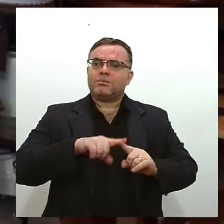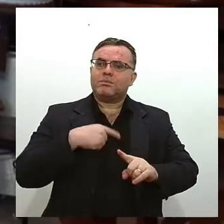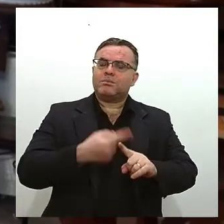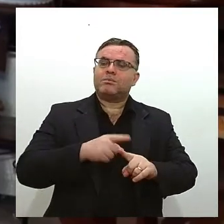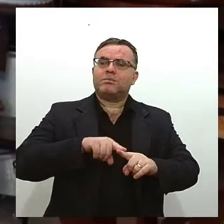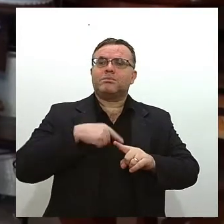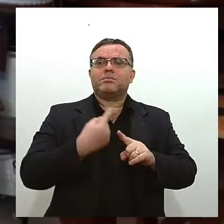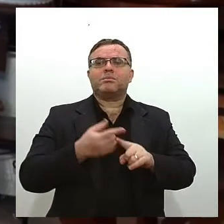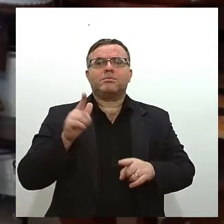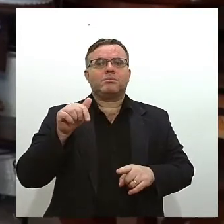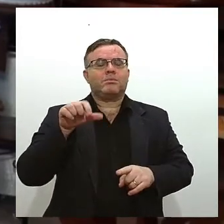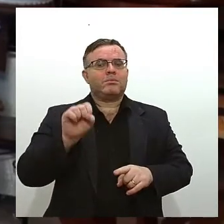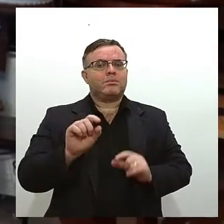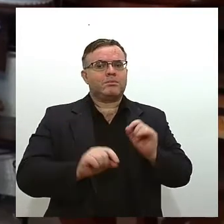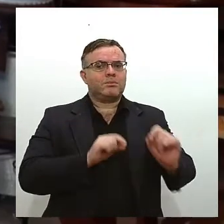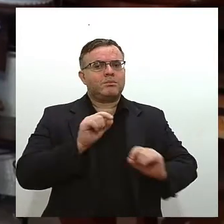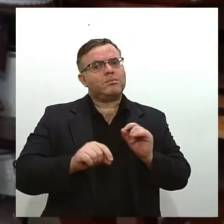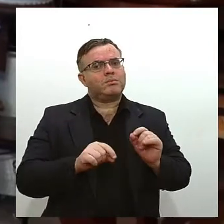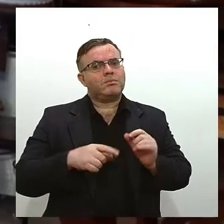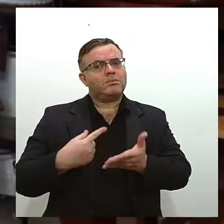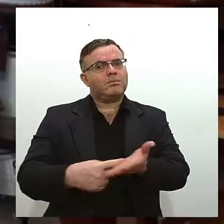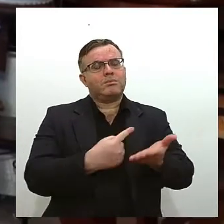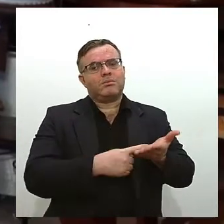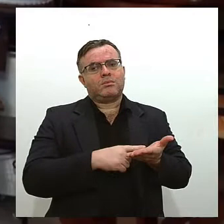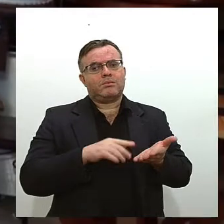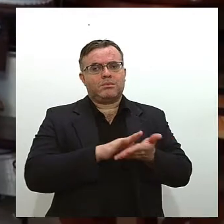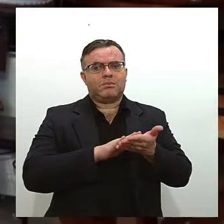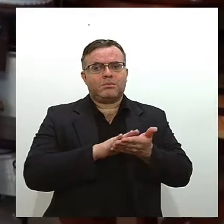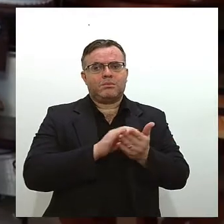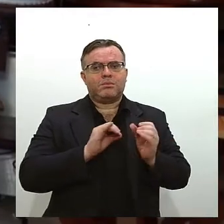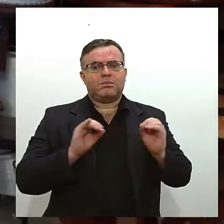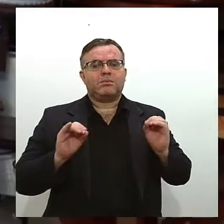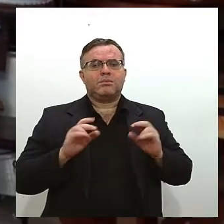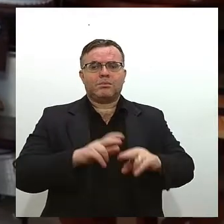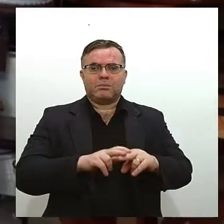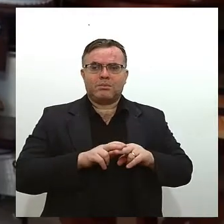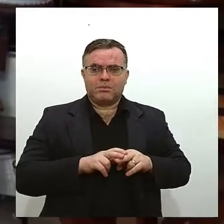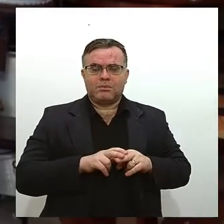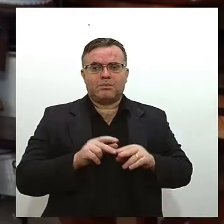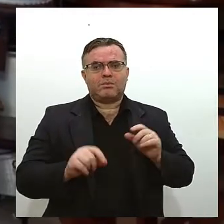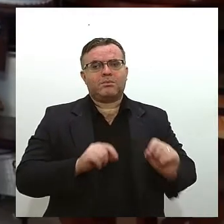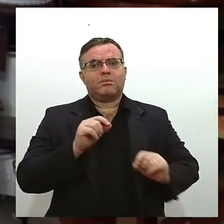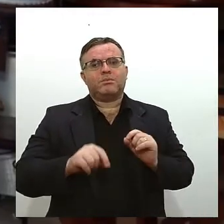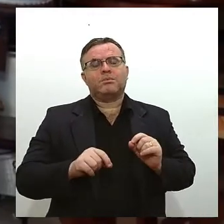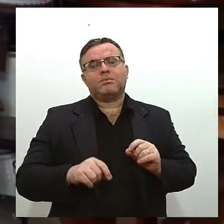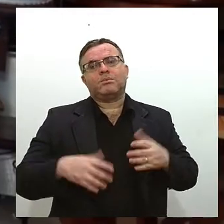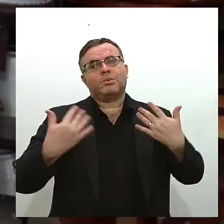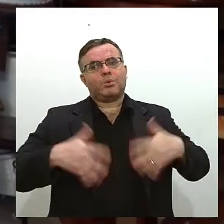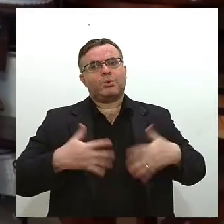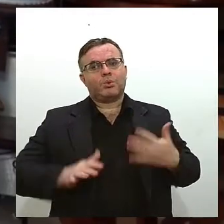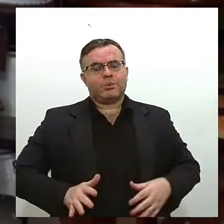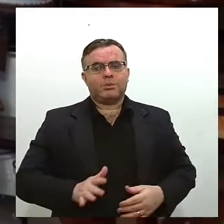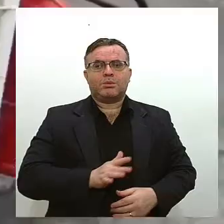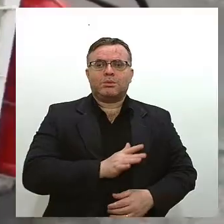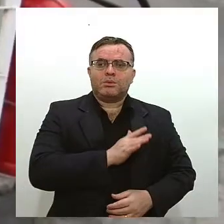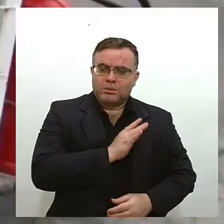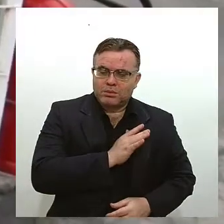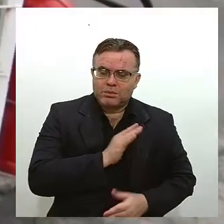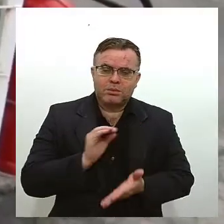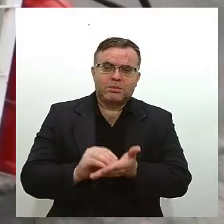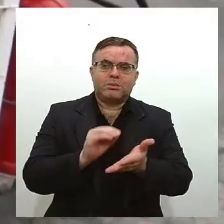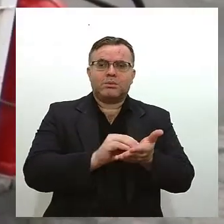gás eu não consigo repassar para esse final. Então ele vai de alguma forma muito cruel, inviabilizando o nosso negócio.